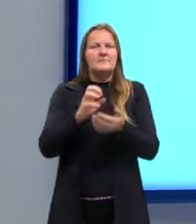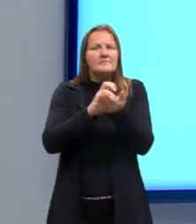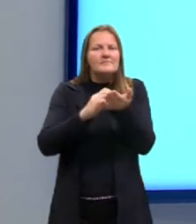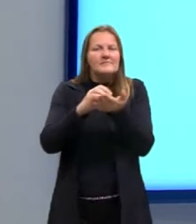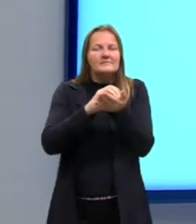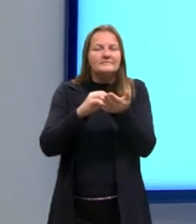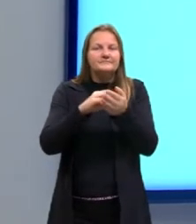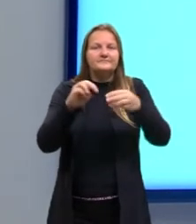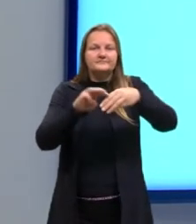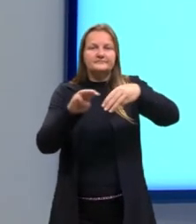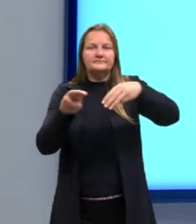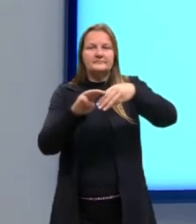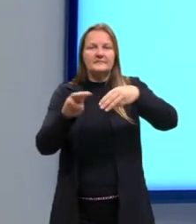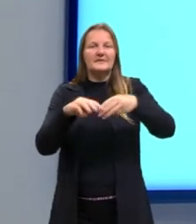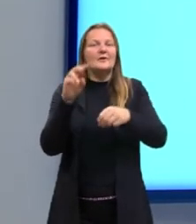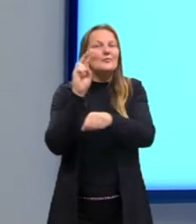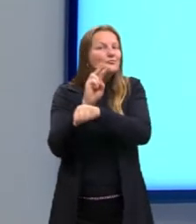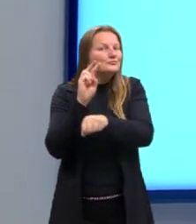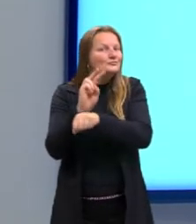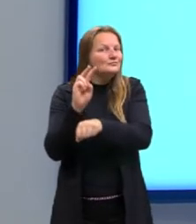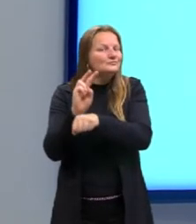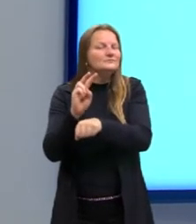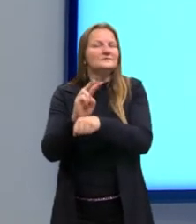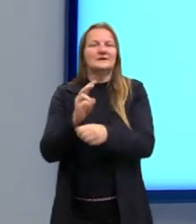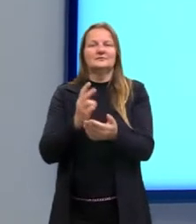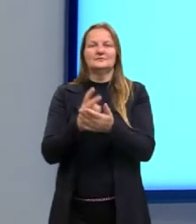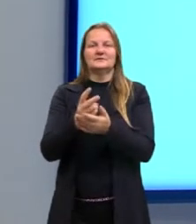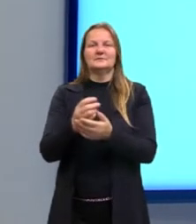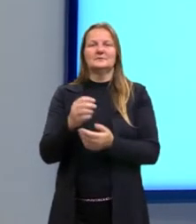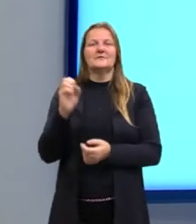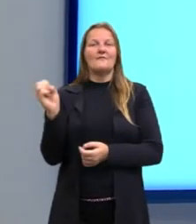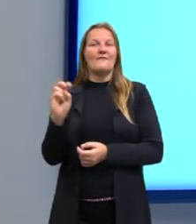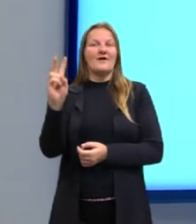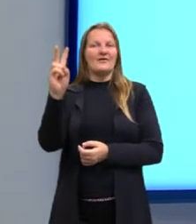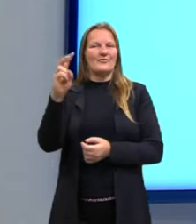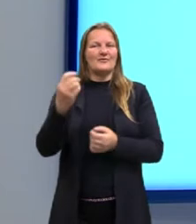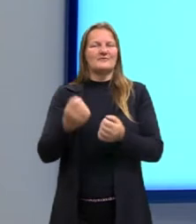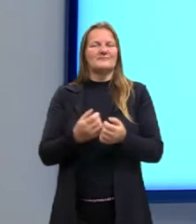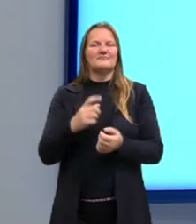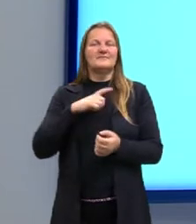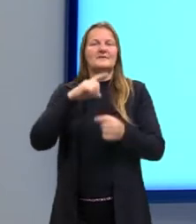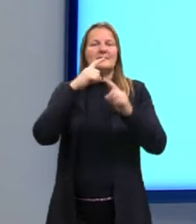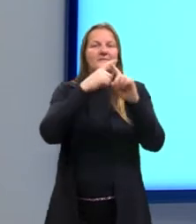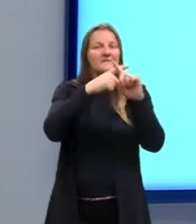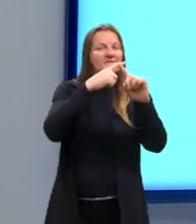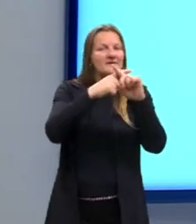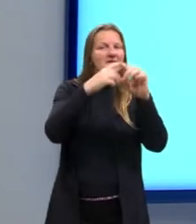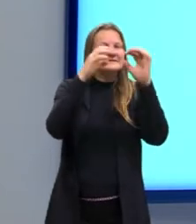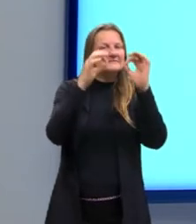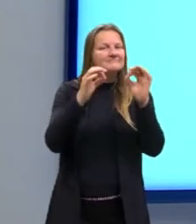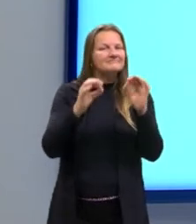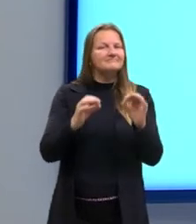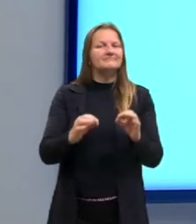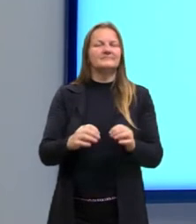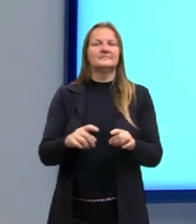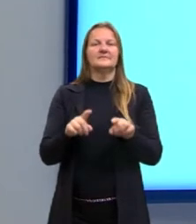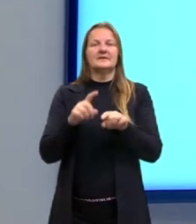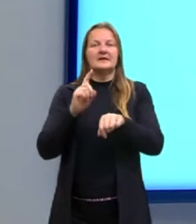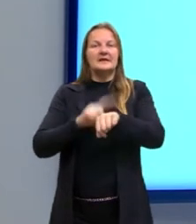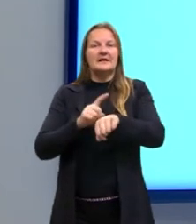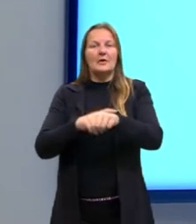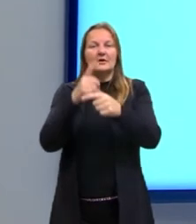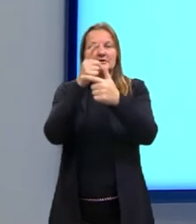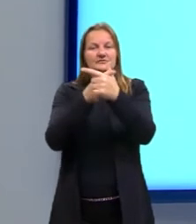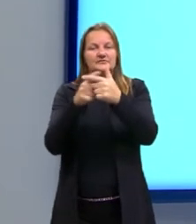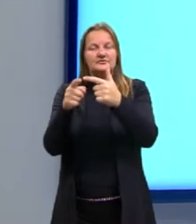média, então, nós precisamos cuidar sempre, o peso, né, e multiplicar certinho. E na hora de